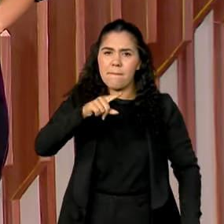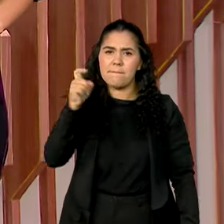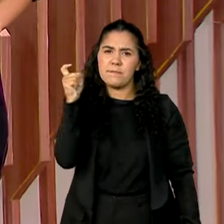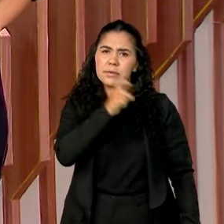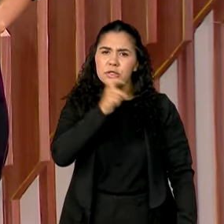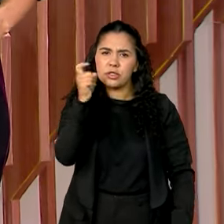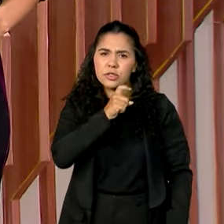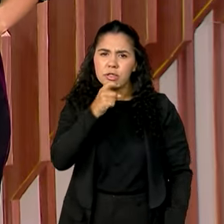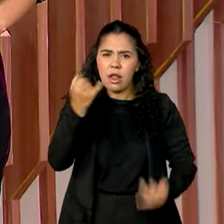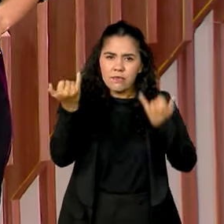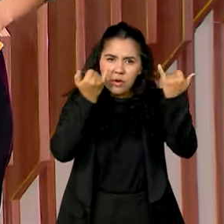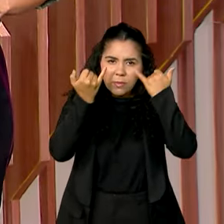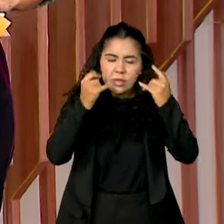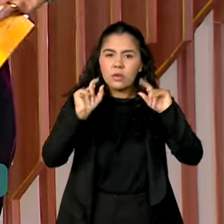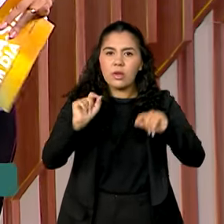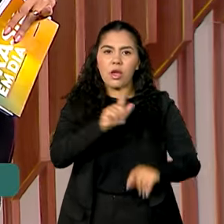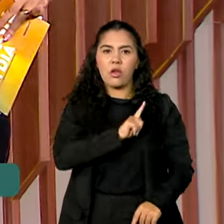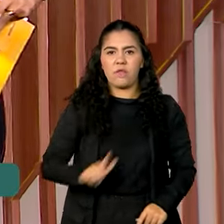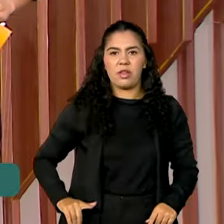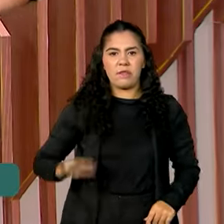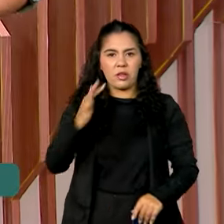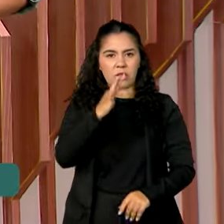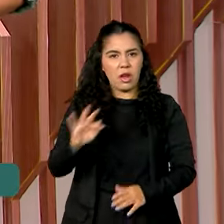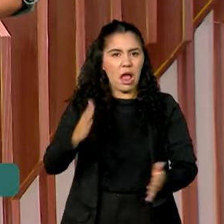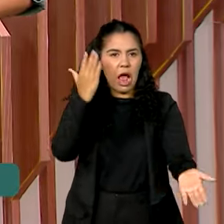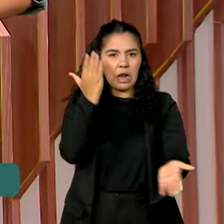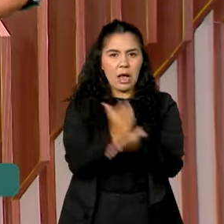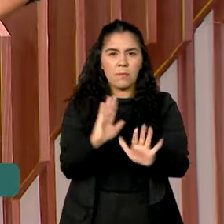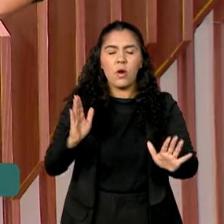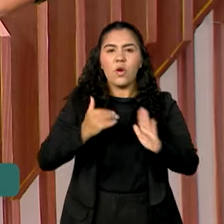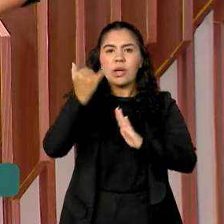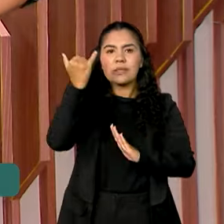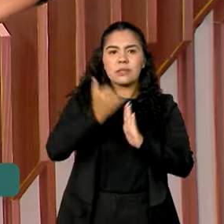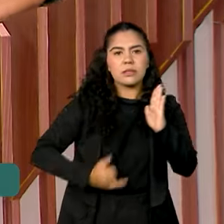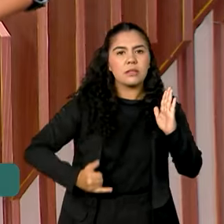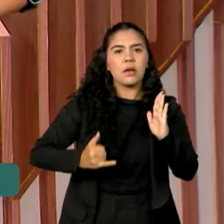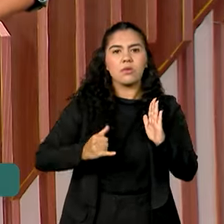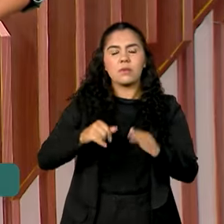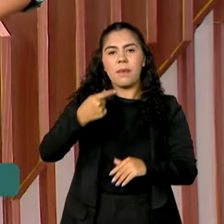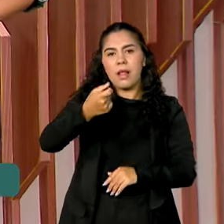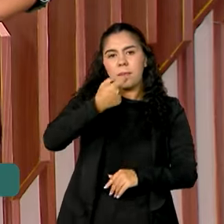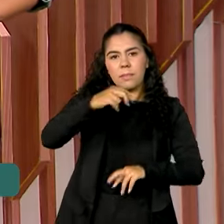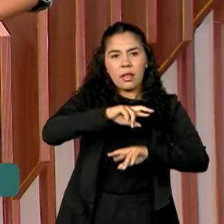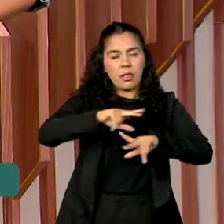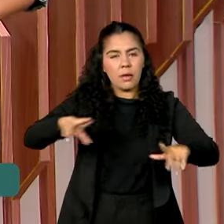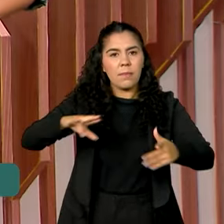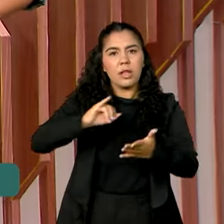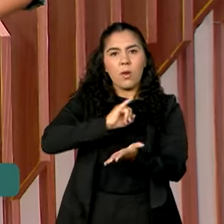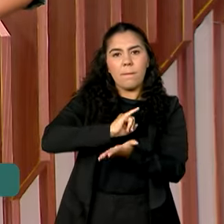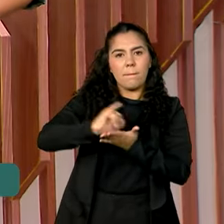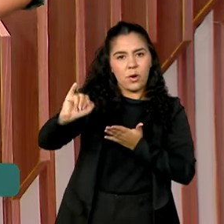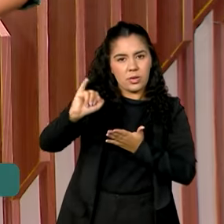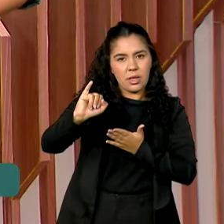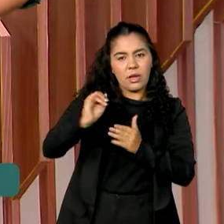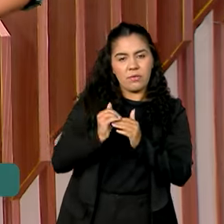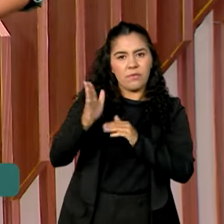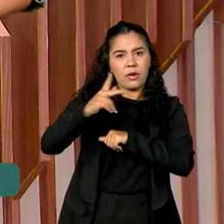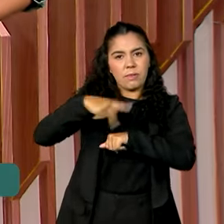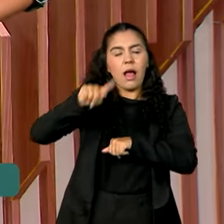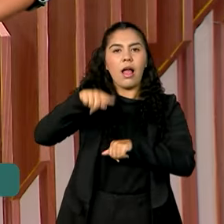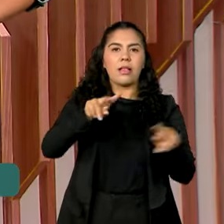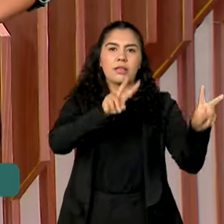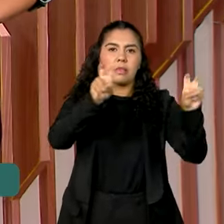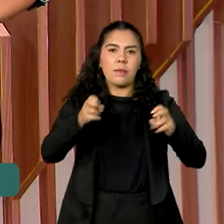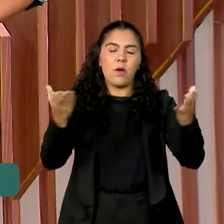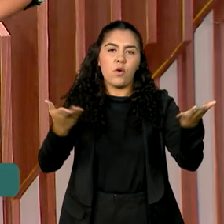informação de que o governo federal tenha acabado com a isenção de impostos para medicamentos importados. Este é o tema de hoje